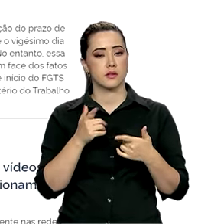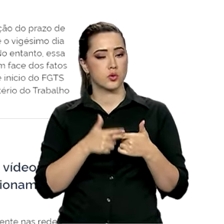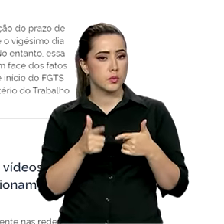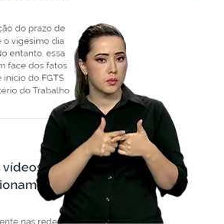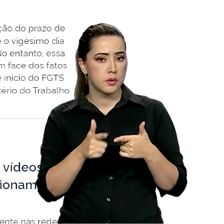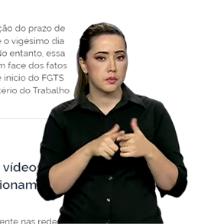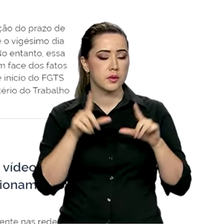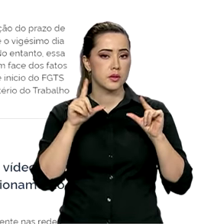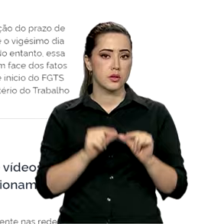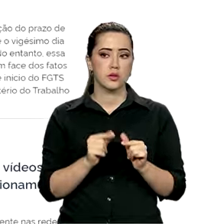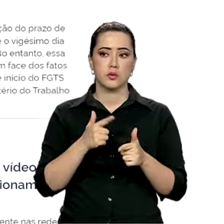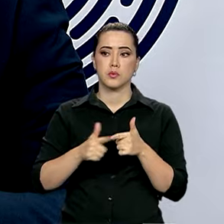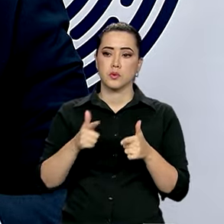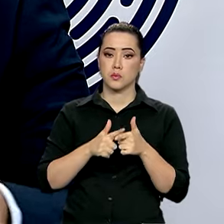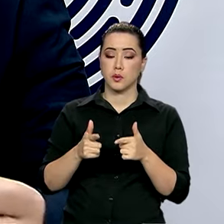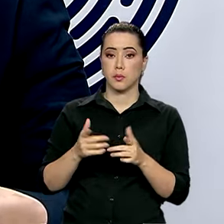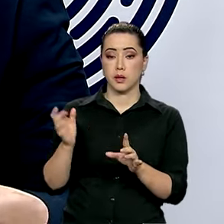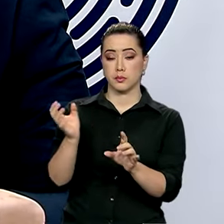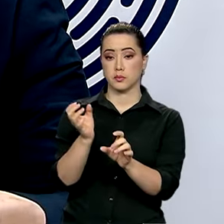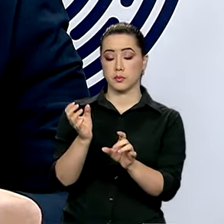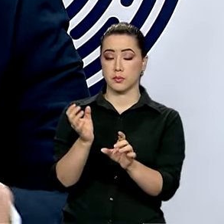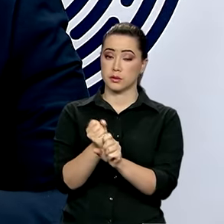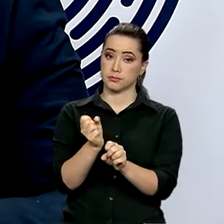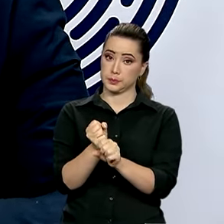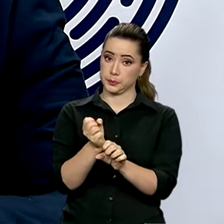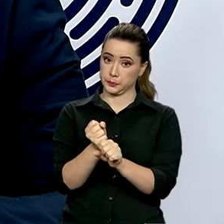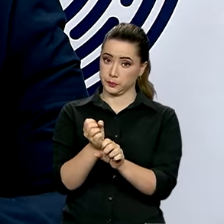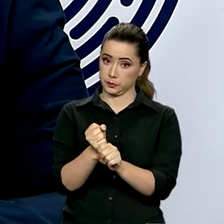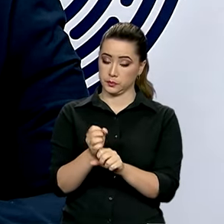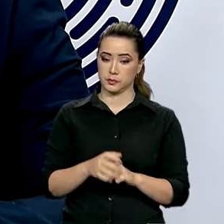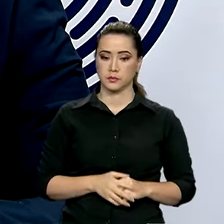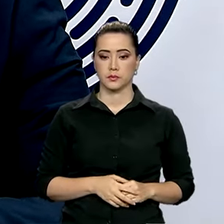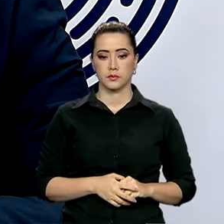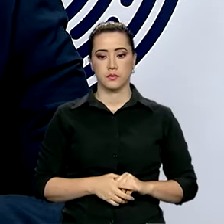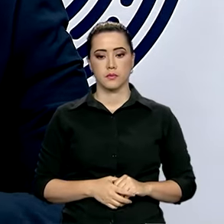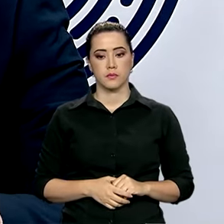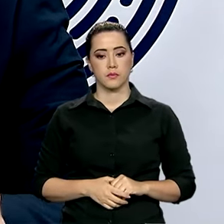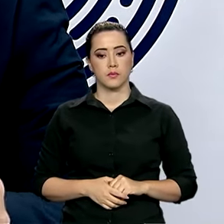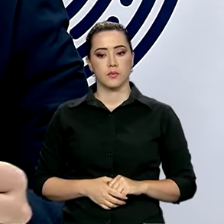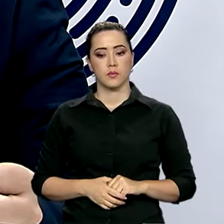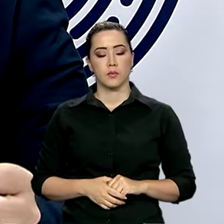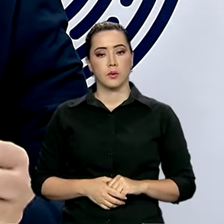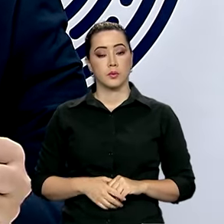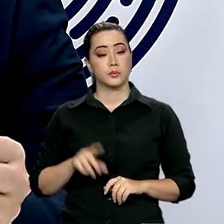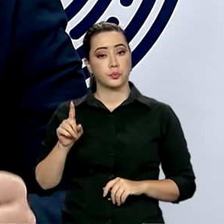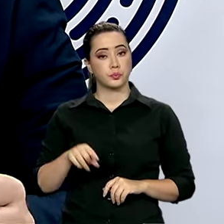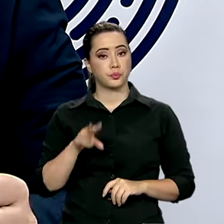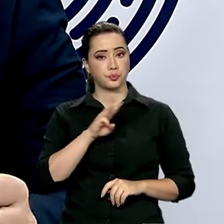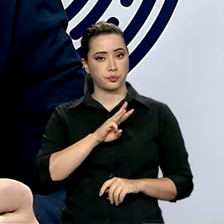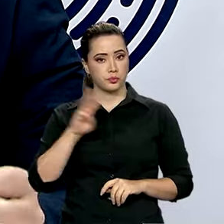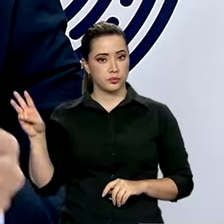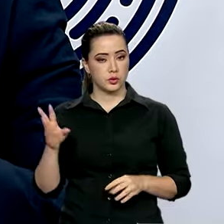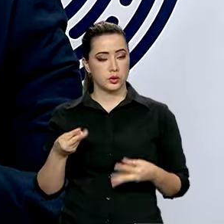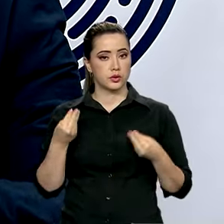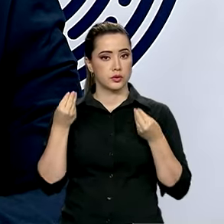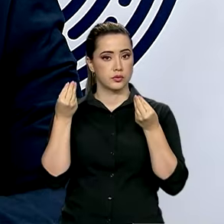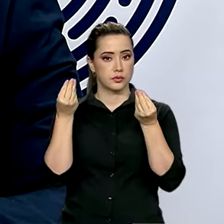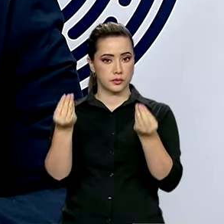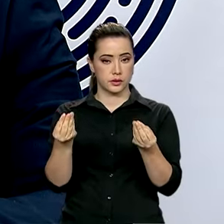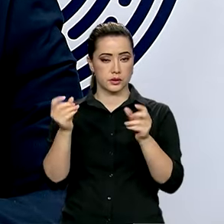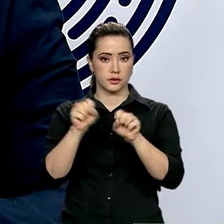reduzir erros contábeis. É uma plataforma digital que traz funcionalidades e